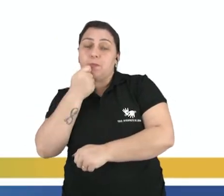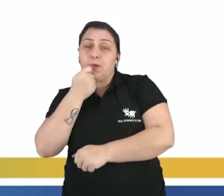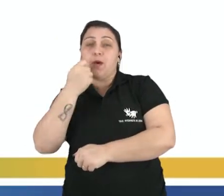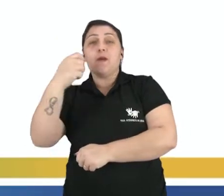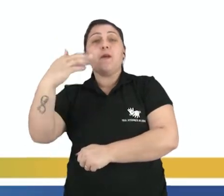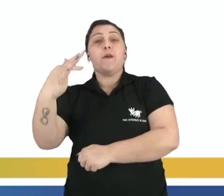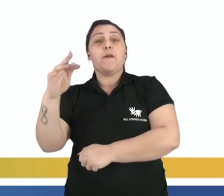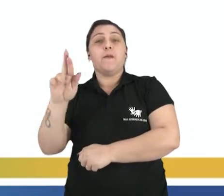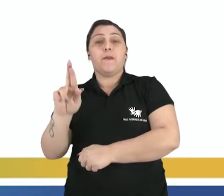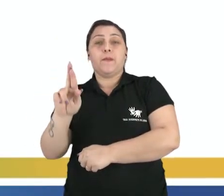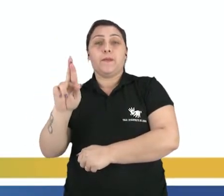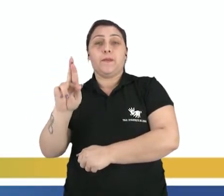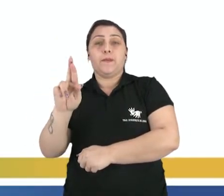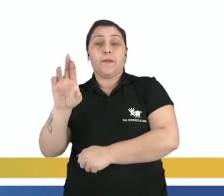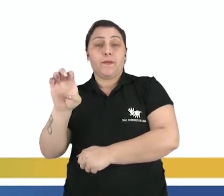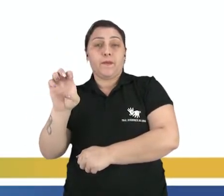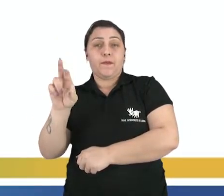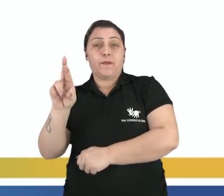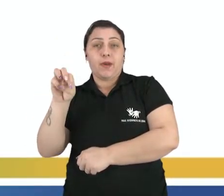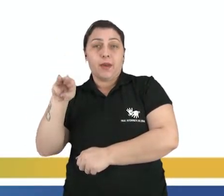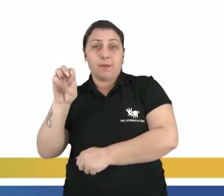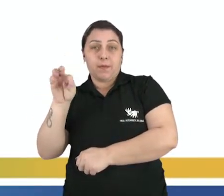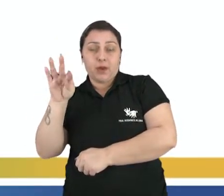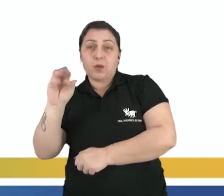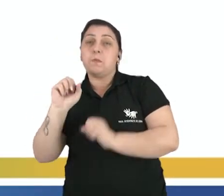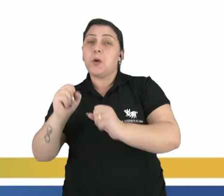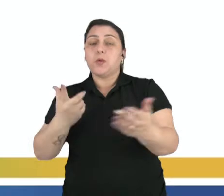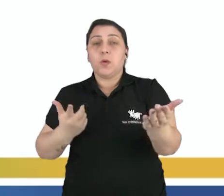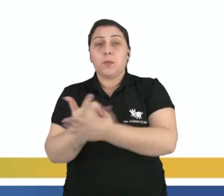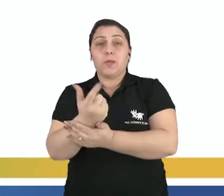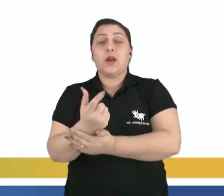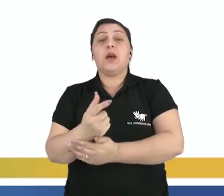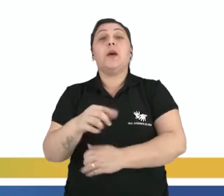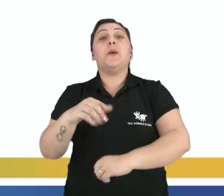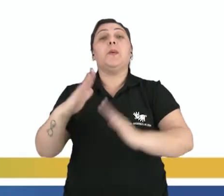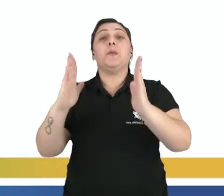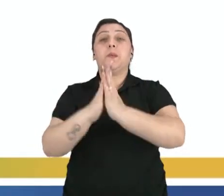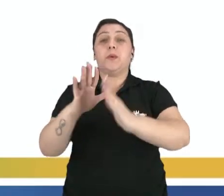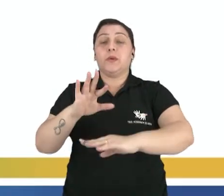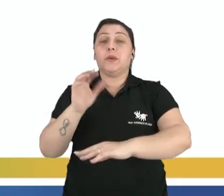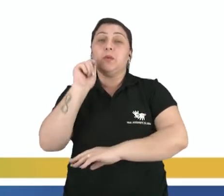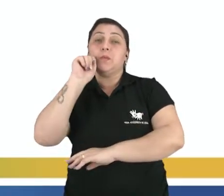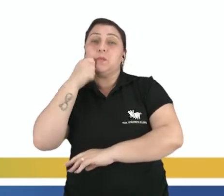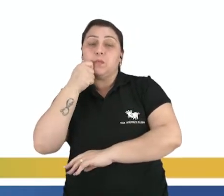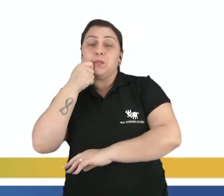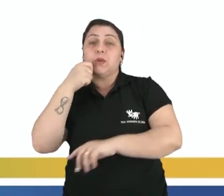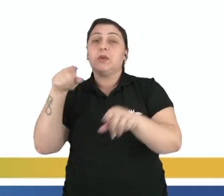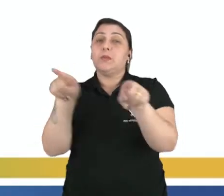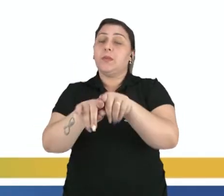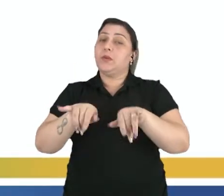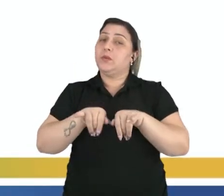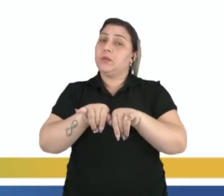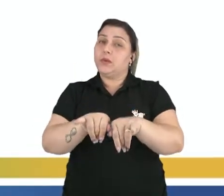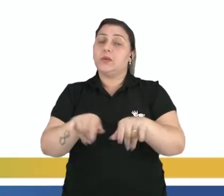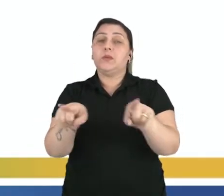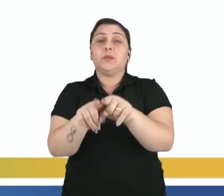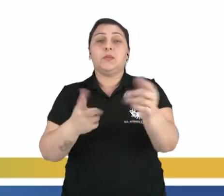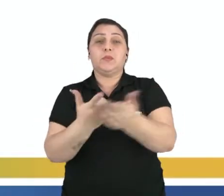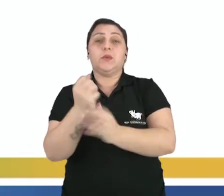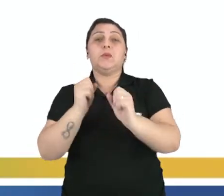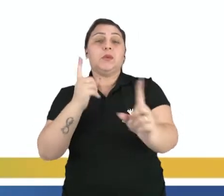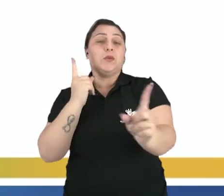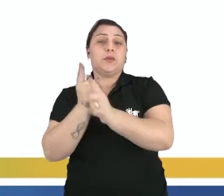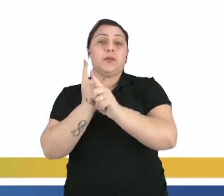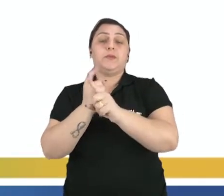coisa que hoje a gente utiliza e pode comprar numa padaria, num supermercado, tem